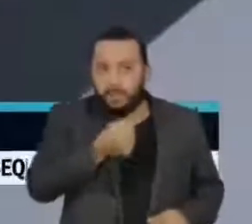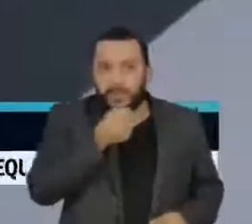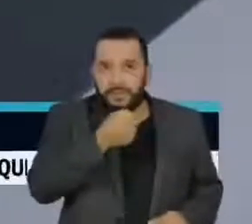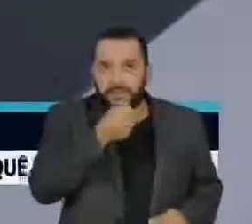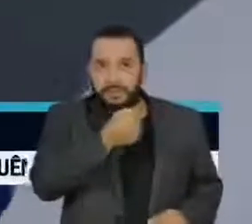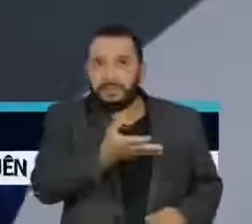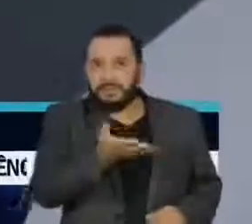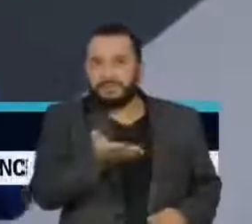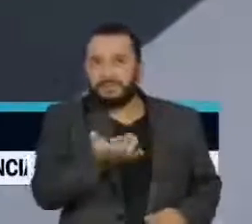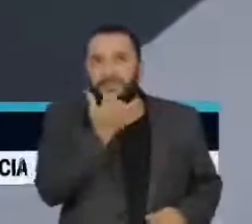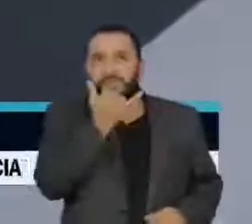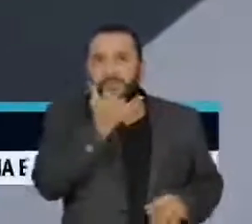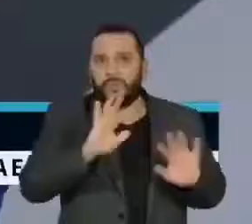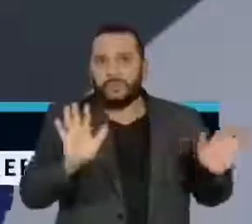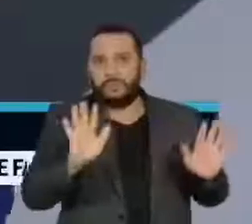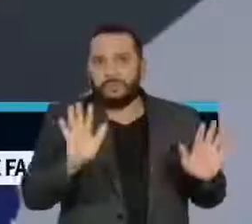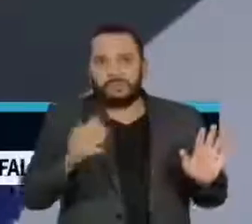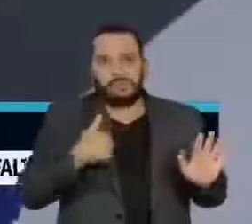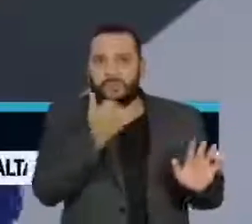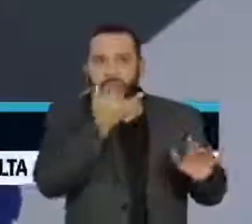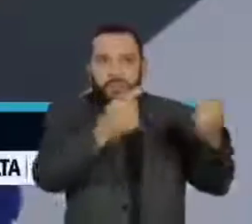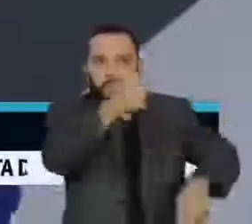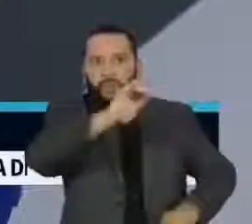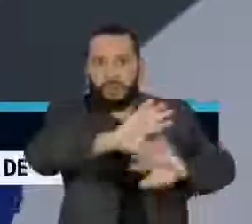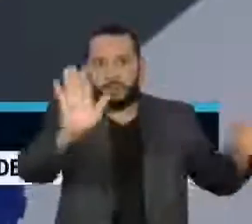tão inoportuna como eu vi agora.